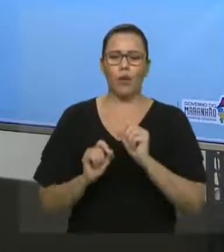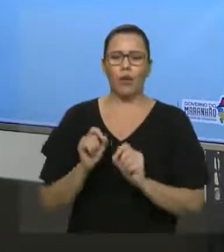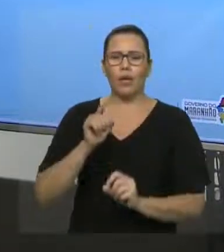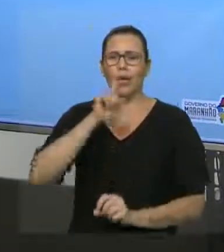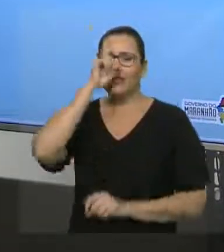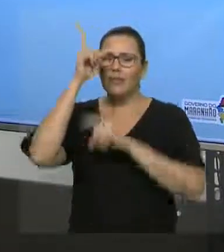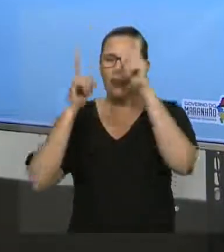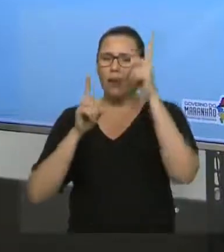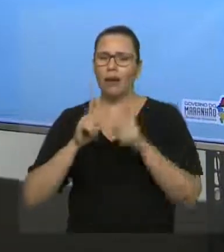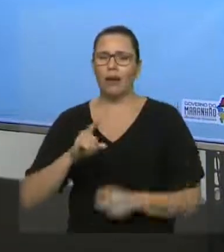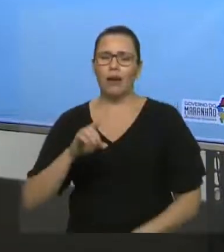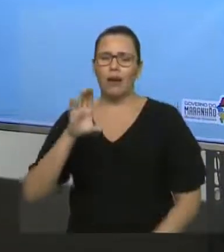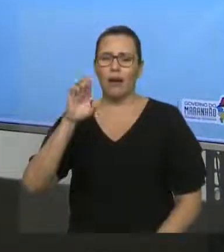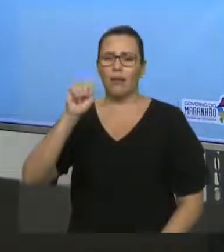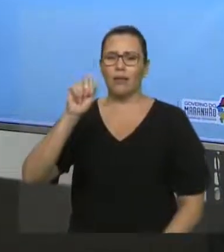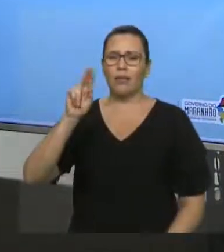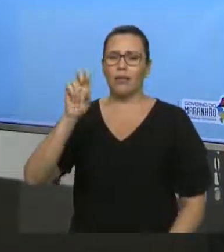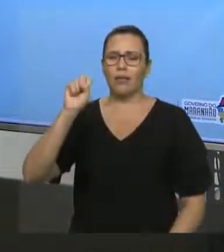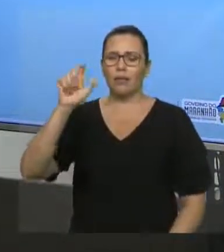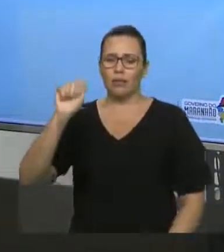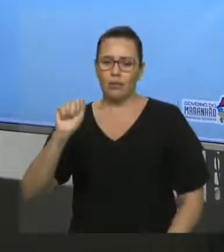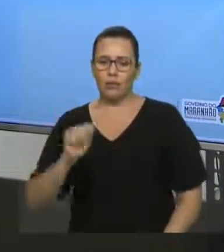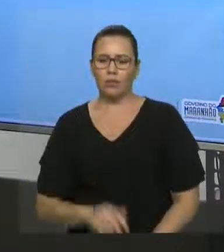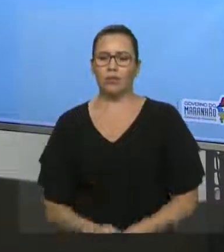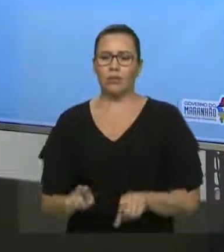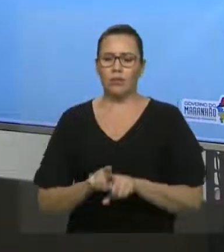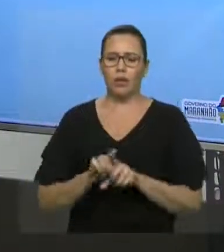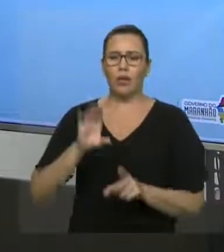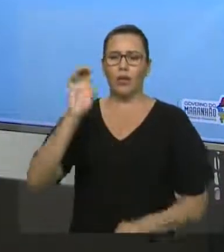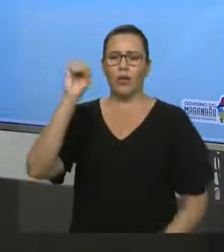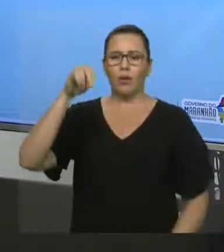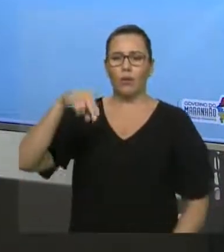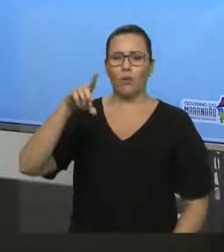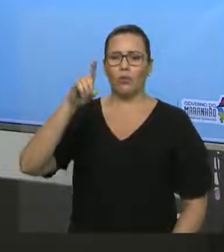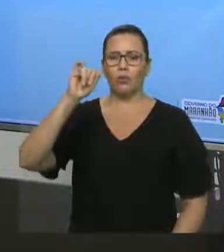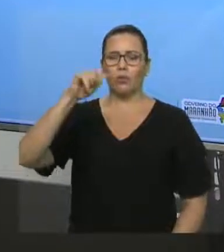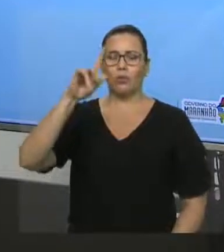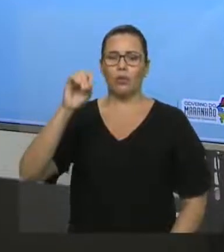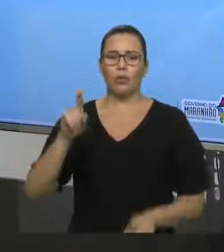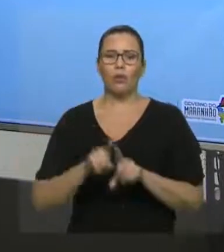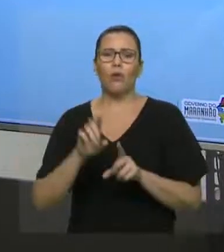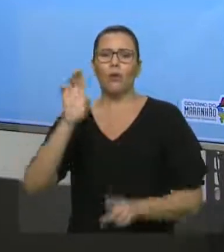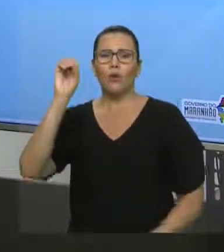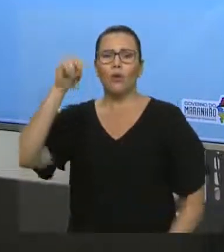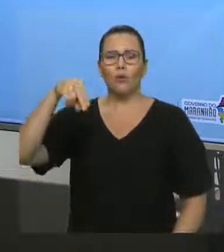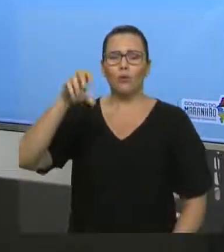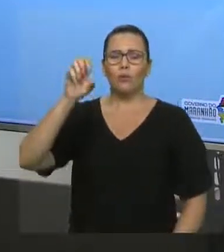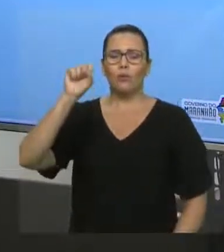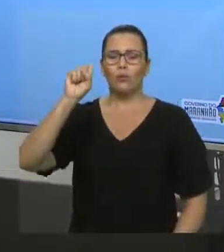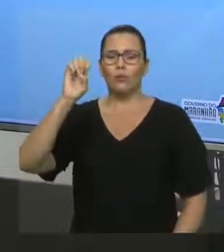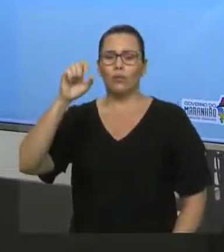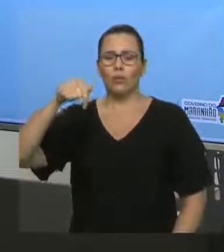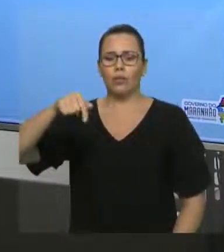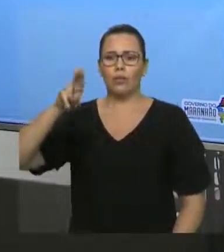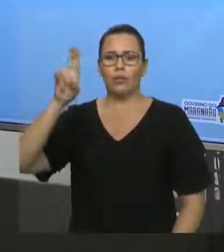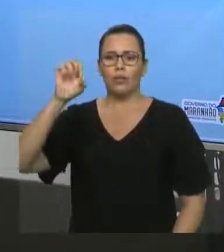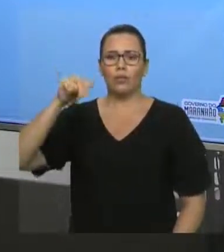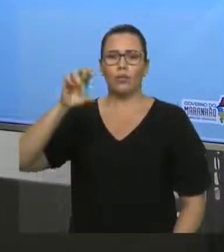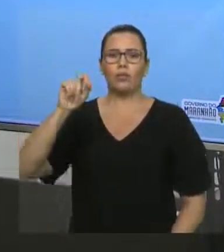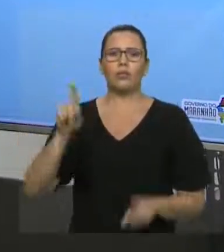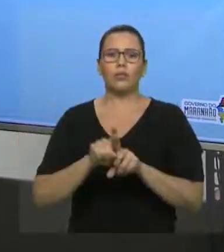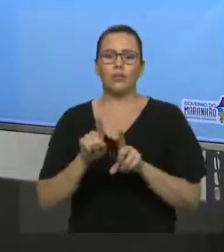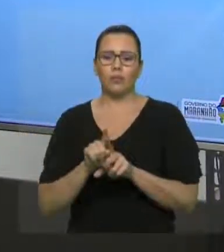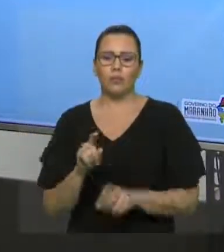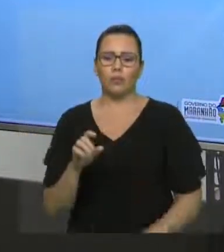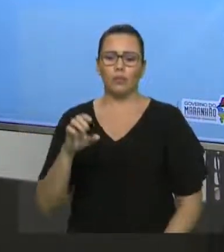consequência. Tem que exprime ideia de comparação. Tem que exprime ideia de conformidade, de condição